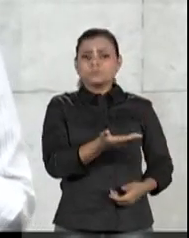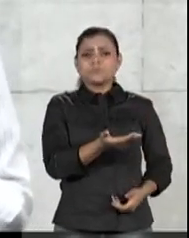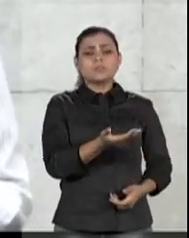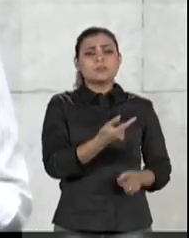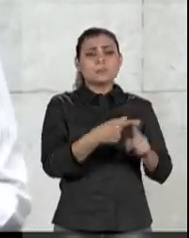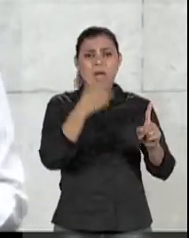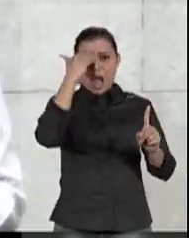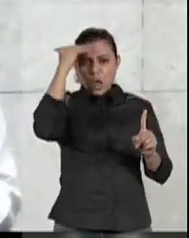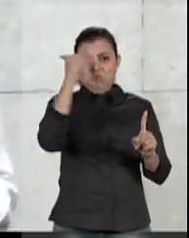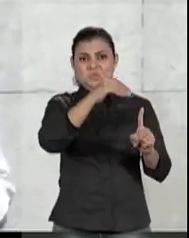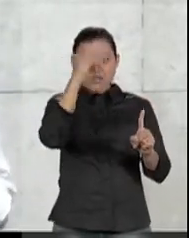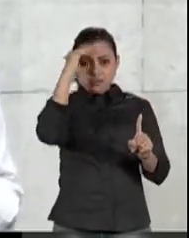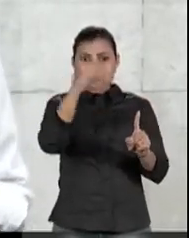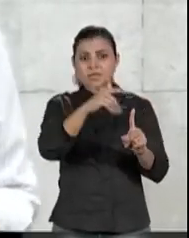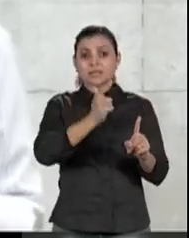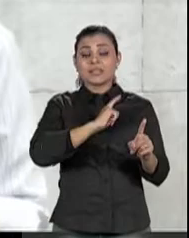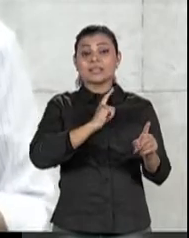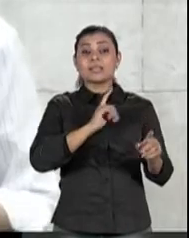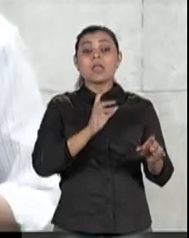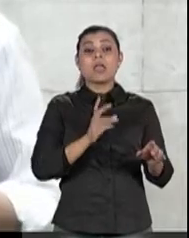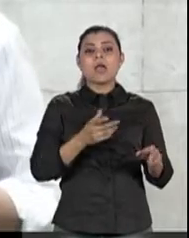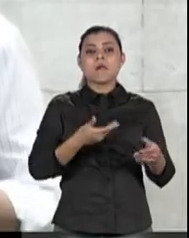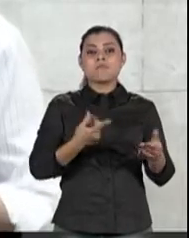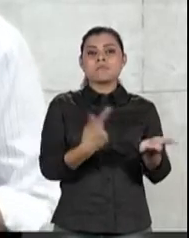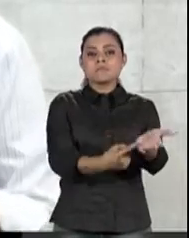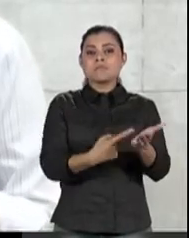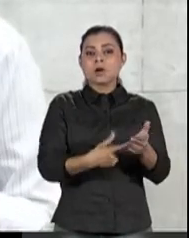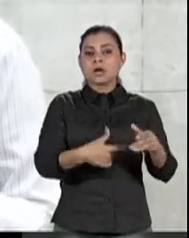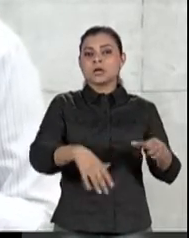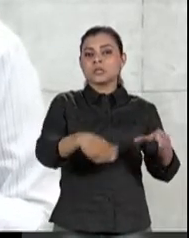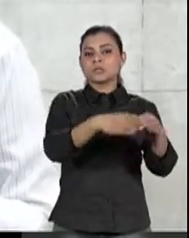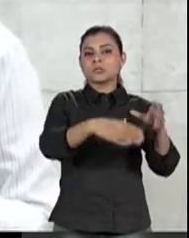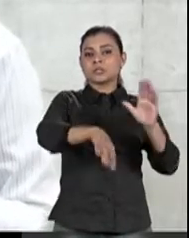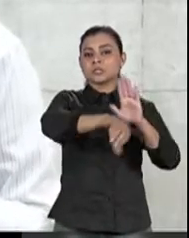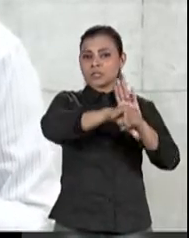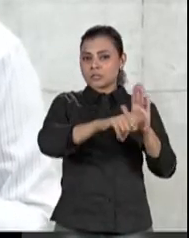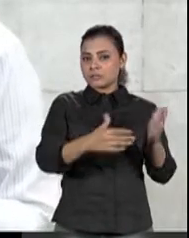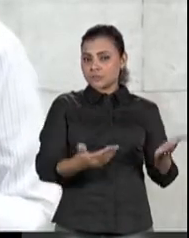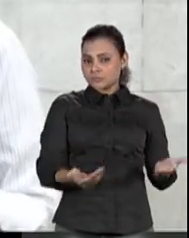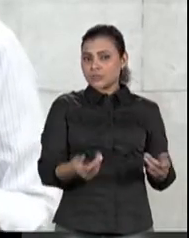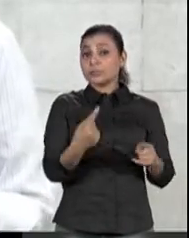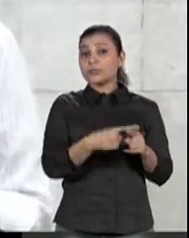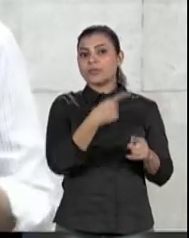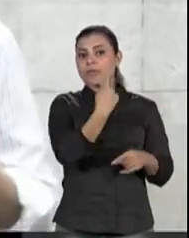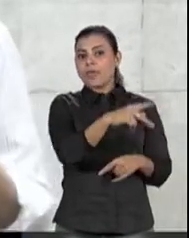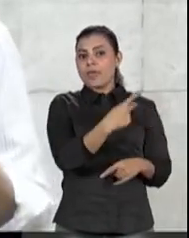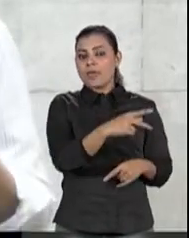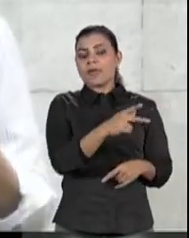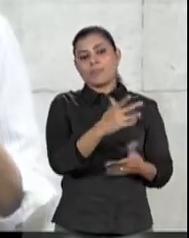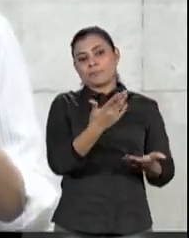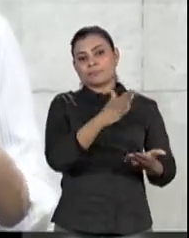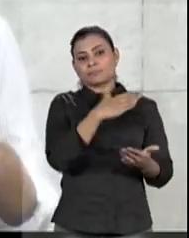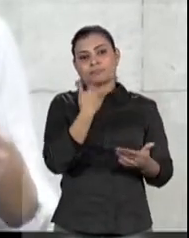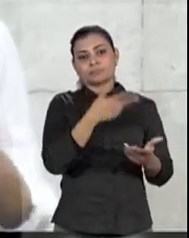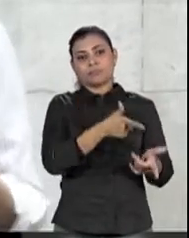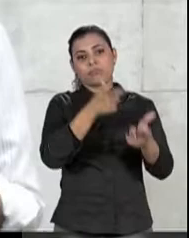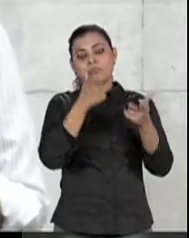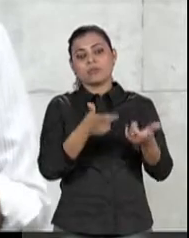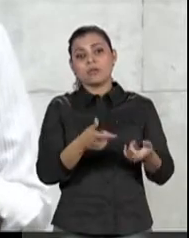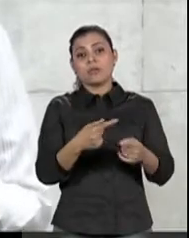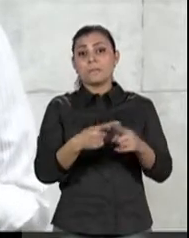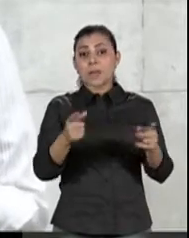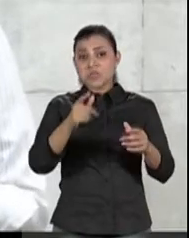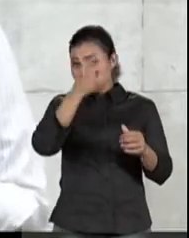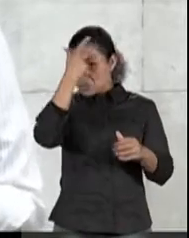muito acusada de ter associações com o crime por ocasião da sua morte e várias pessoas